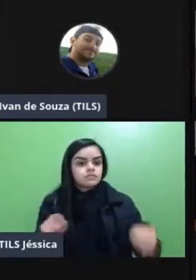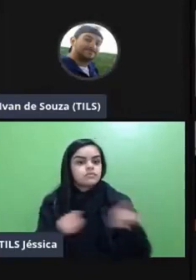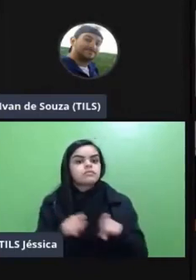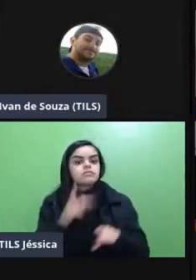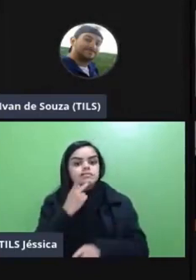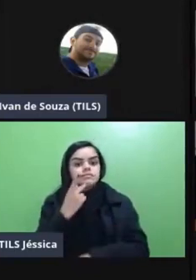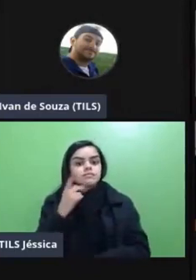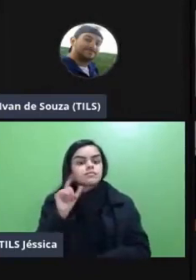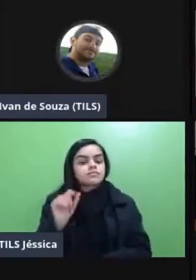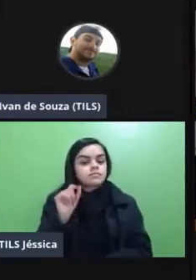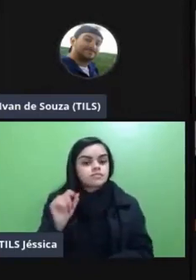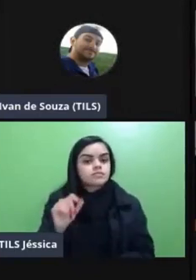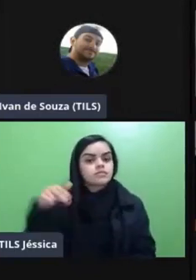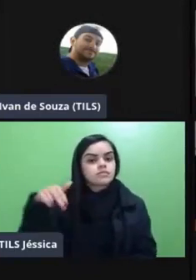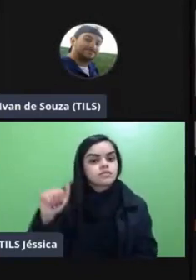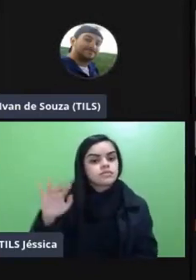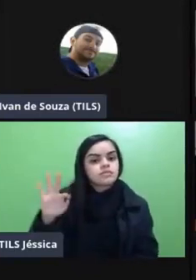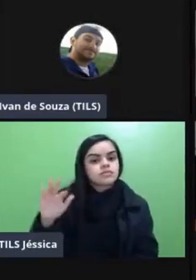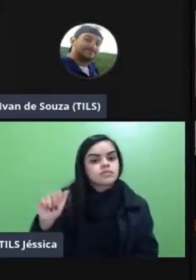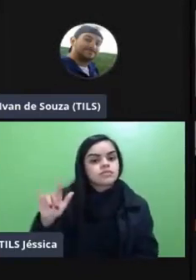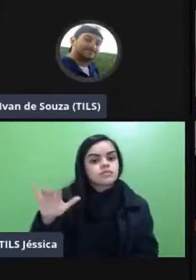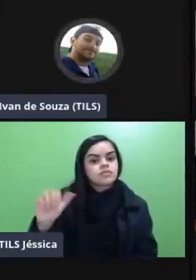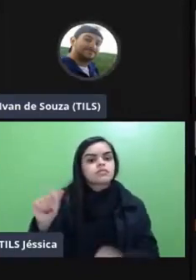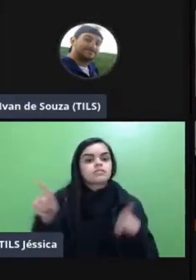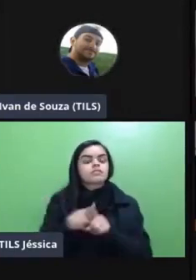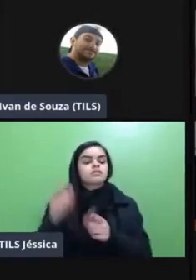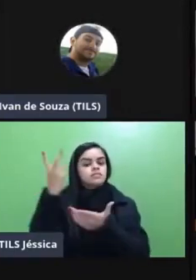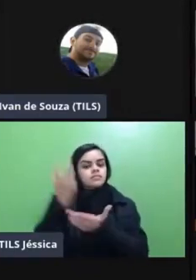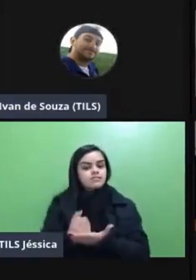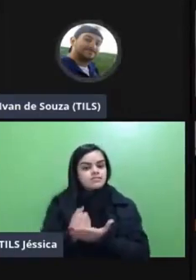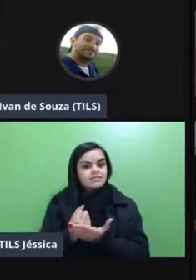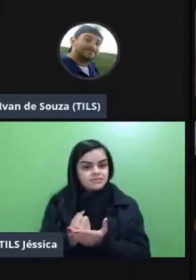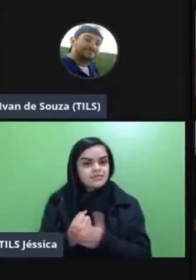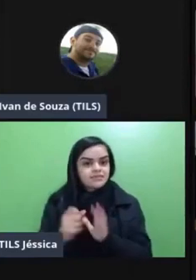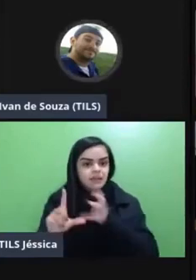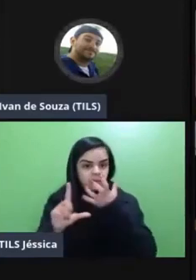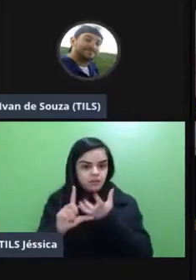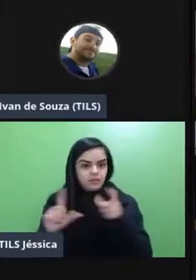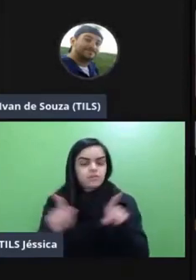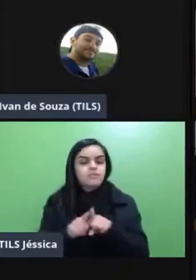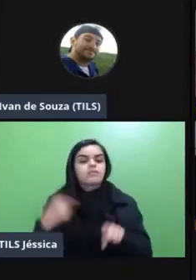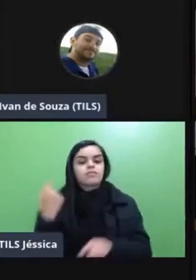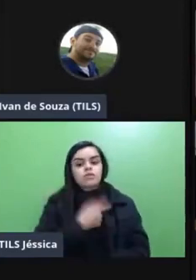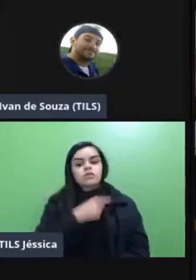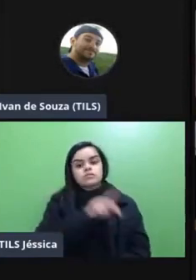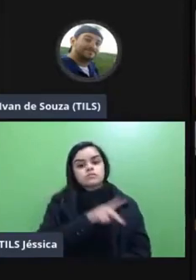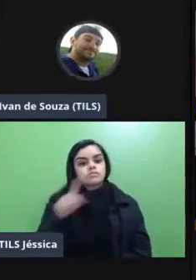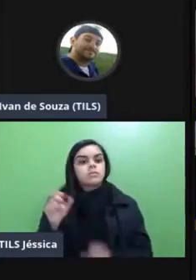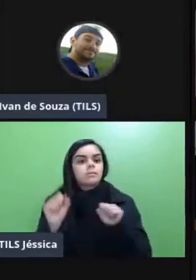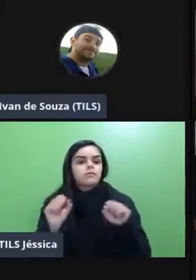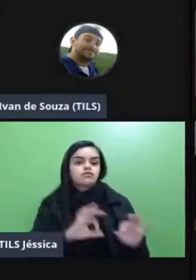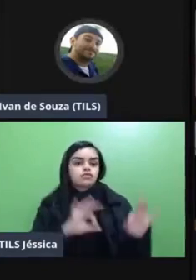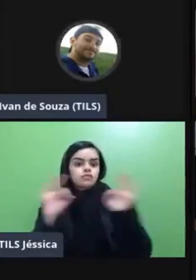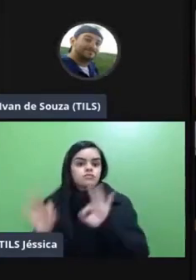uma consideração da Natália né como tudo fica registrado nesse ambiente virtual né Ana como nós docentes podemos acompanhar